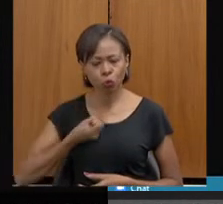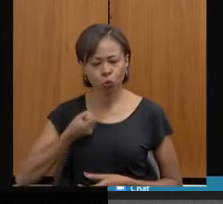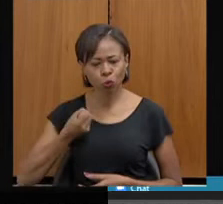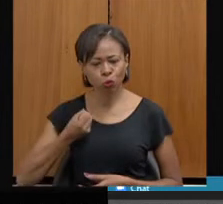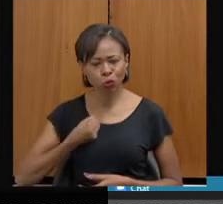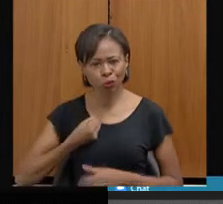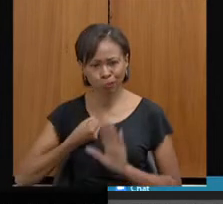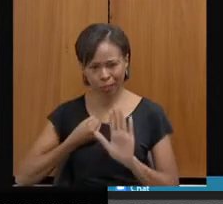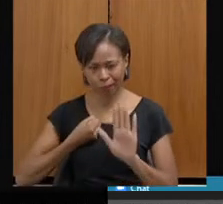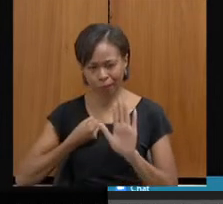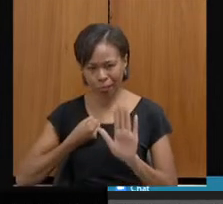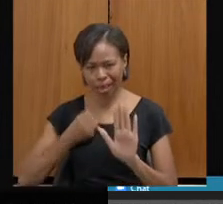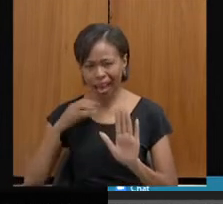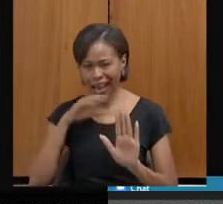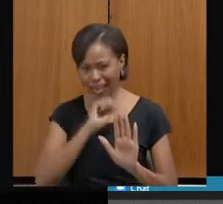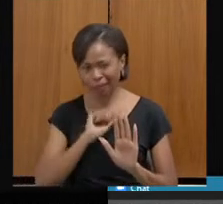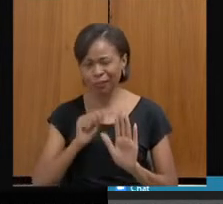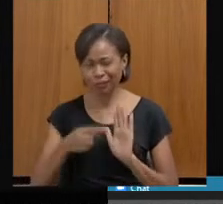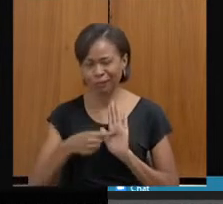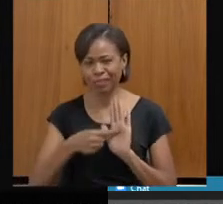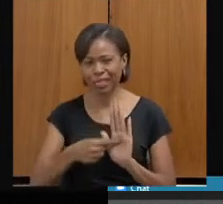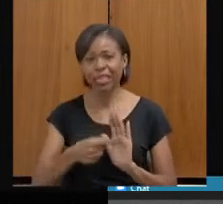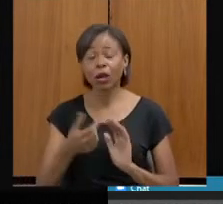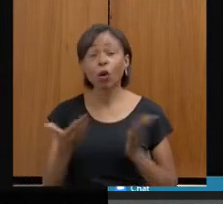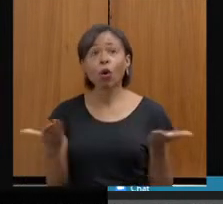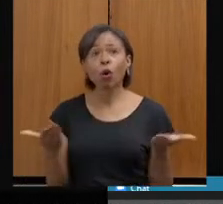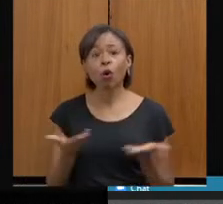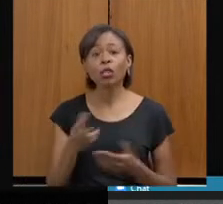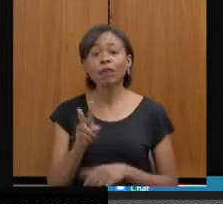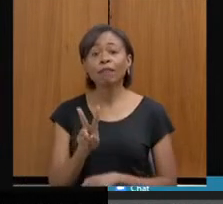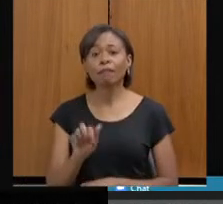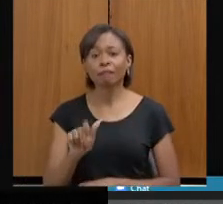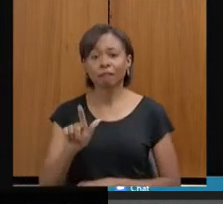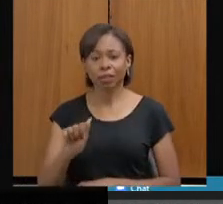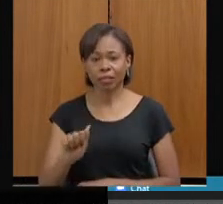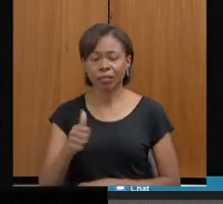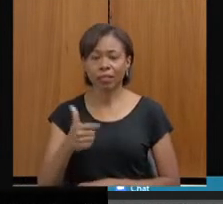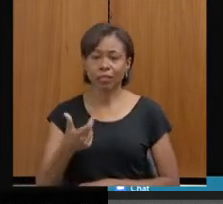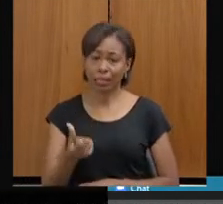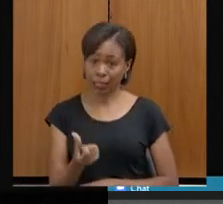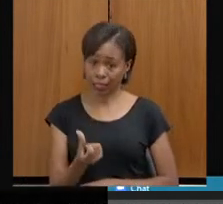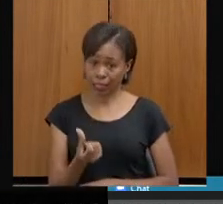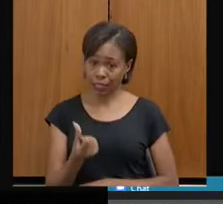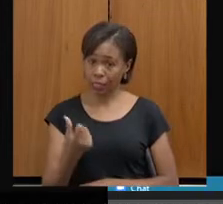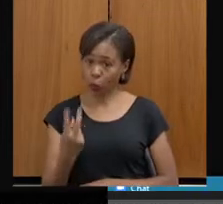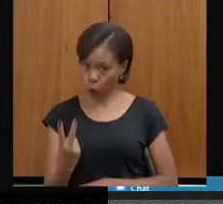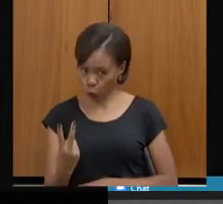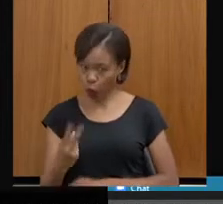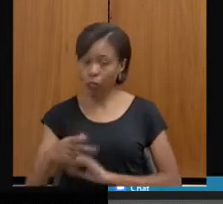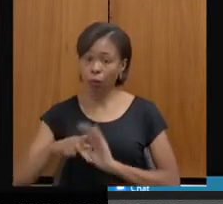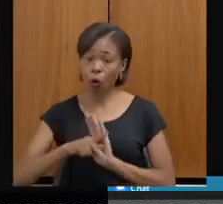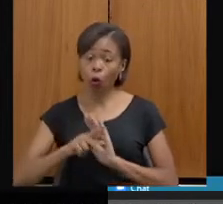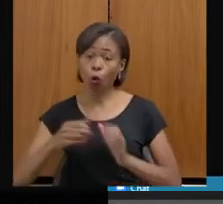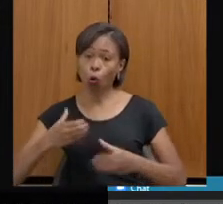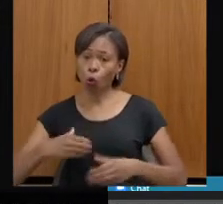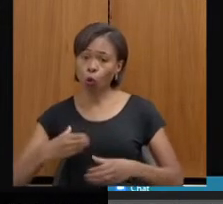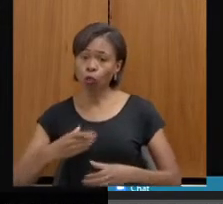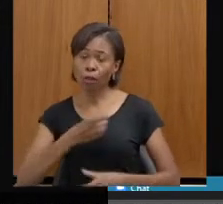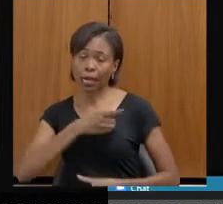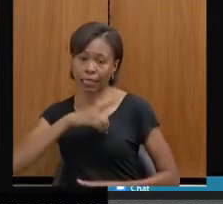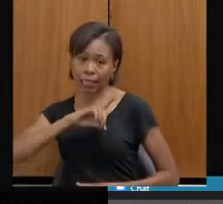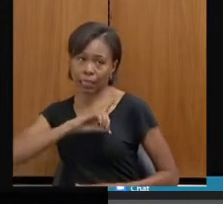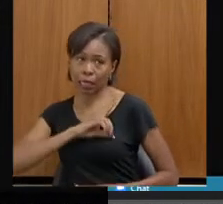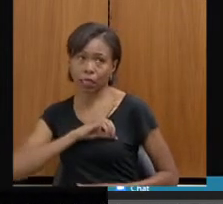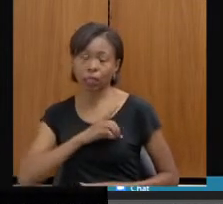eu colo aqui rapidinho, hoje a tem 62 vagas sendo objeto do concurso para delegado, 397 para